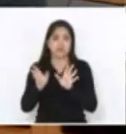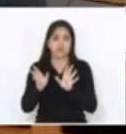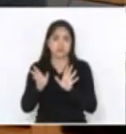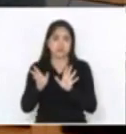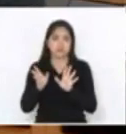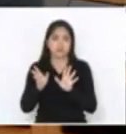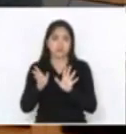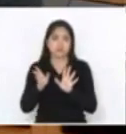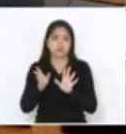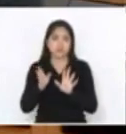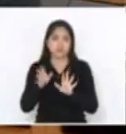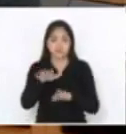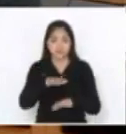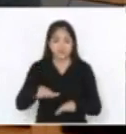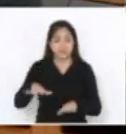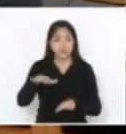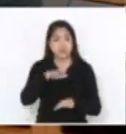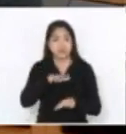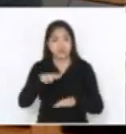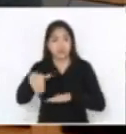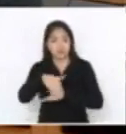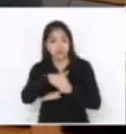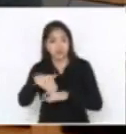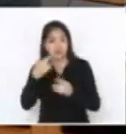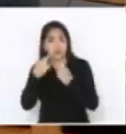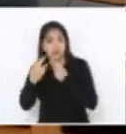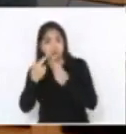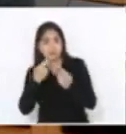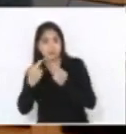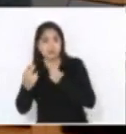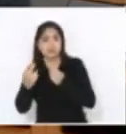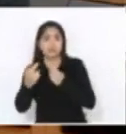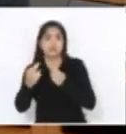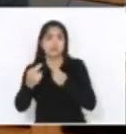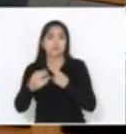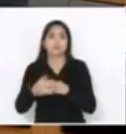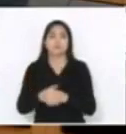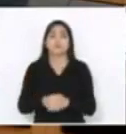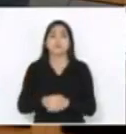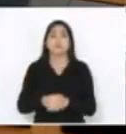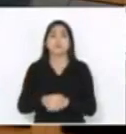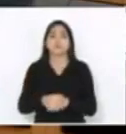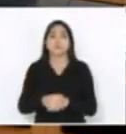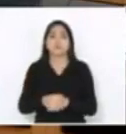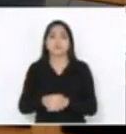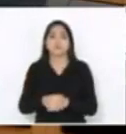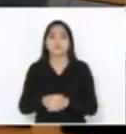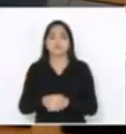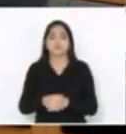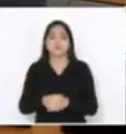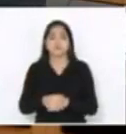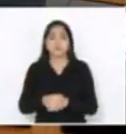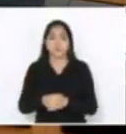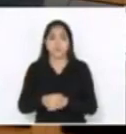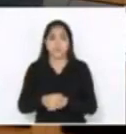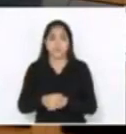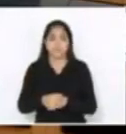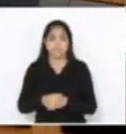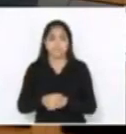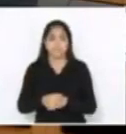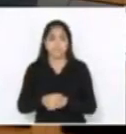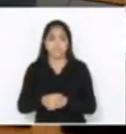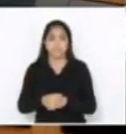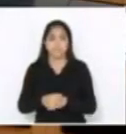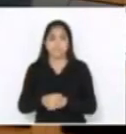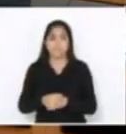especialmente em áreas como são as rodovias, que geram desenvolvimento econômico e, por consequência, geram capacidade de pagamento para esses financiamentos.